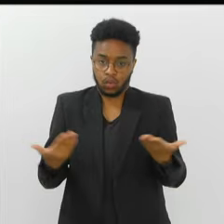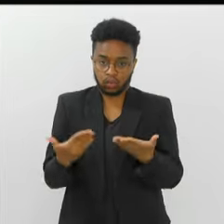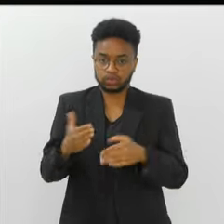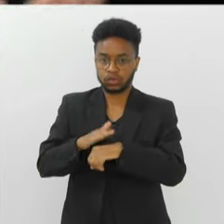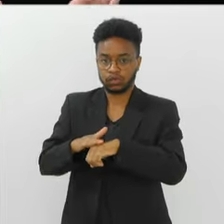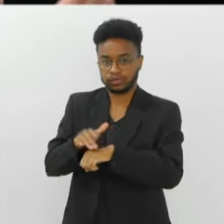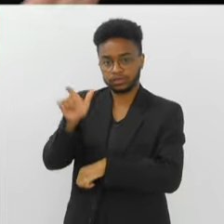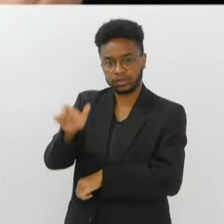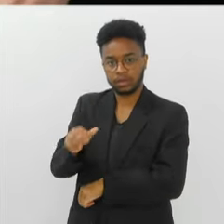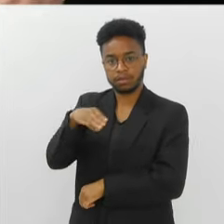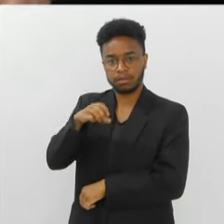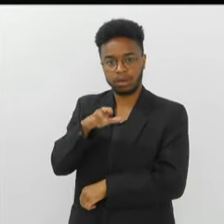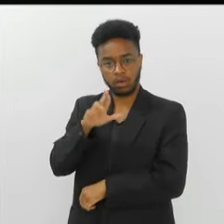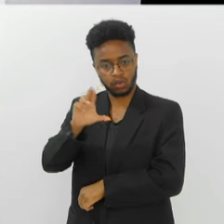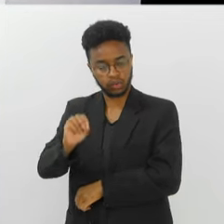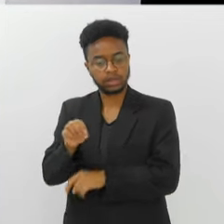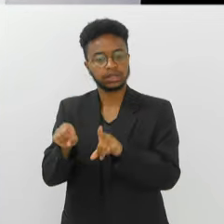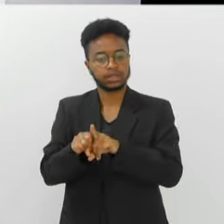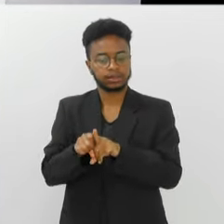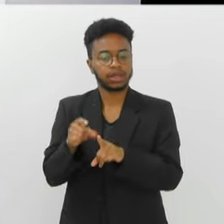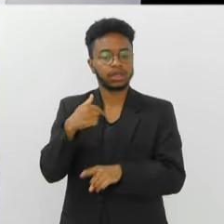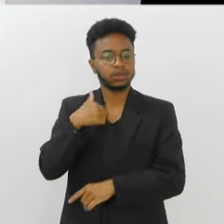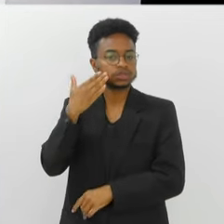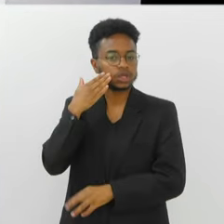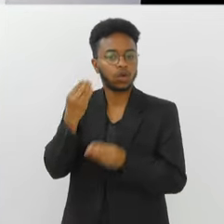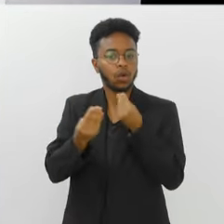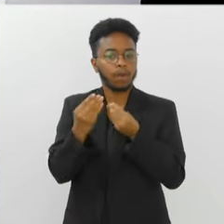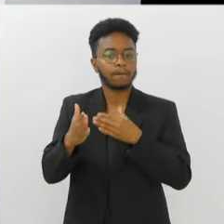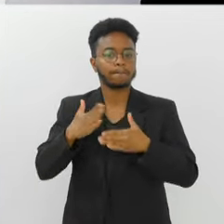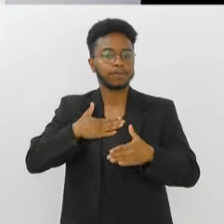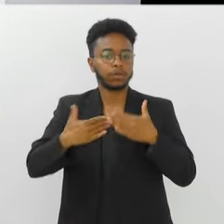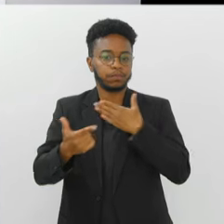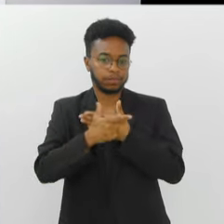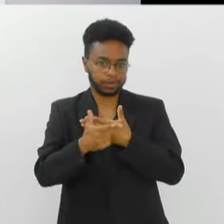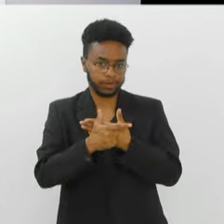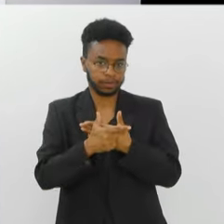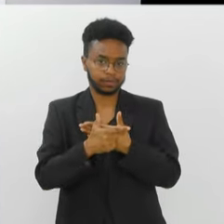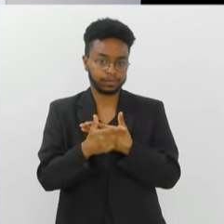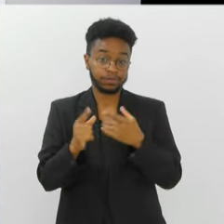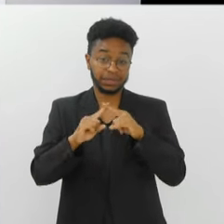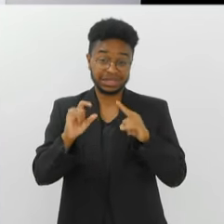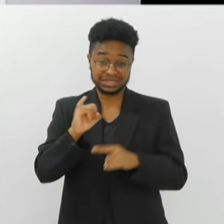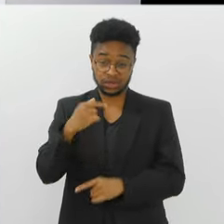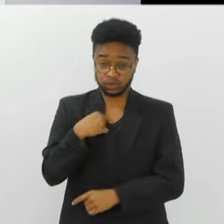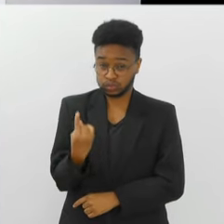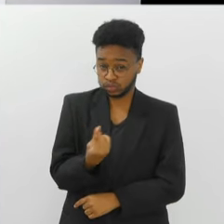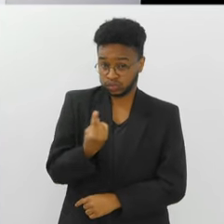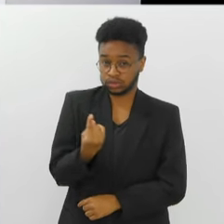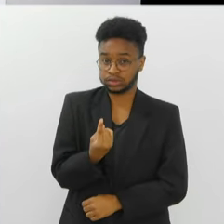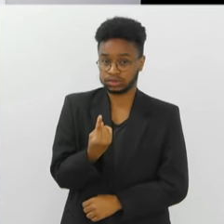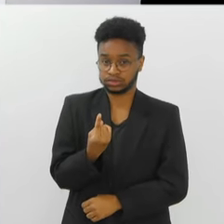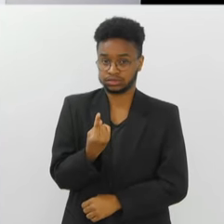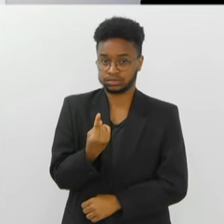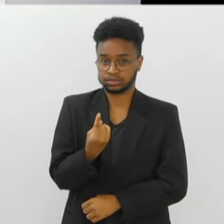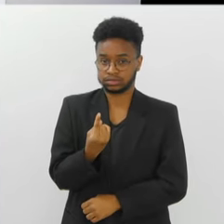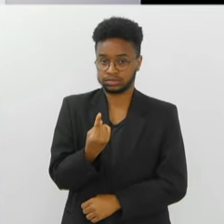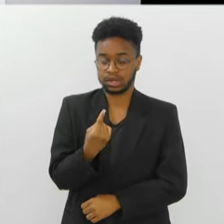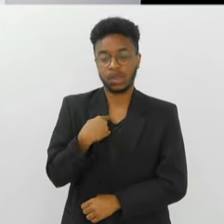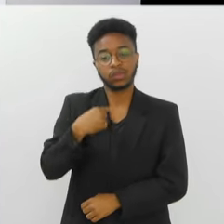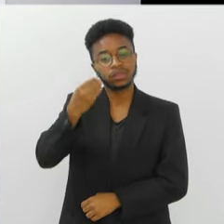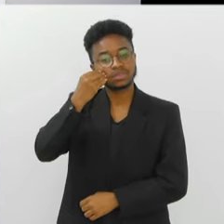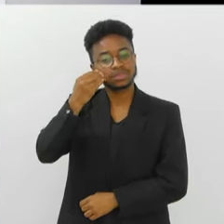hoje eu estou aqui falando com o Mauro Quintais e sabendo da minha função, da minha figura. Quando eu estou sozinho,